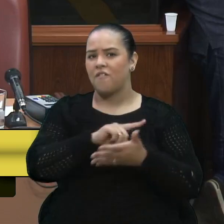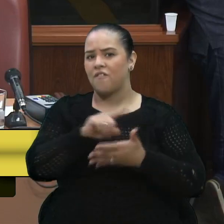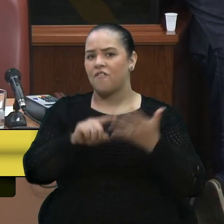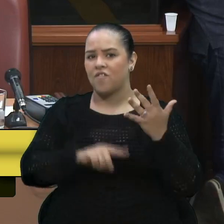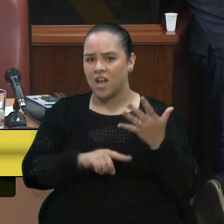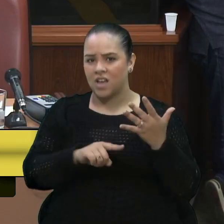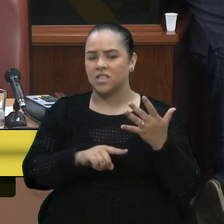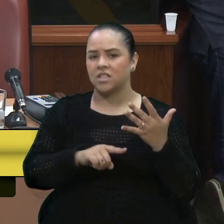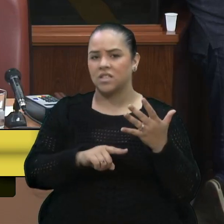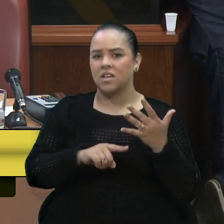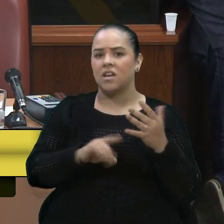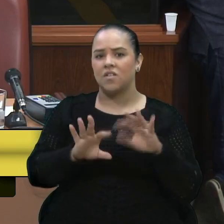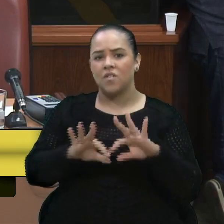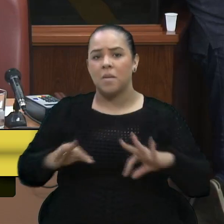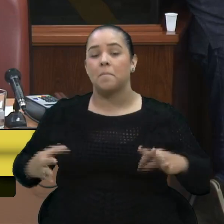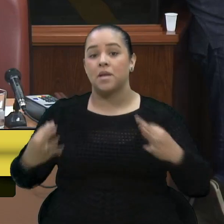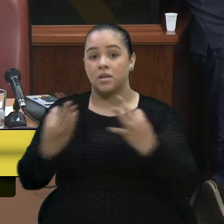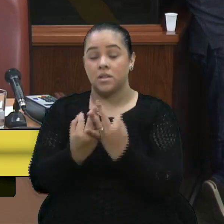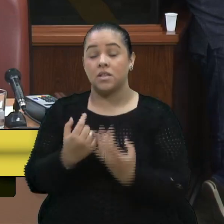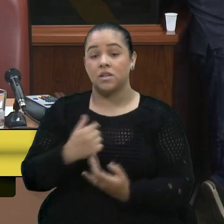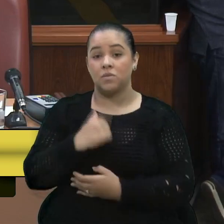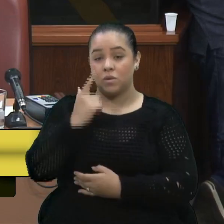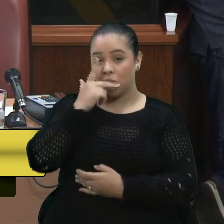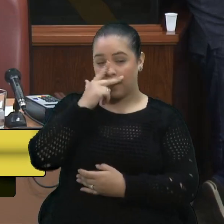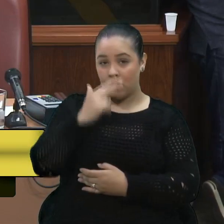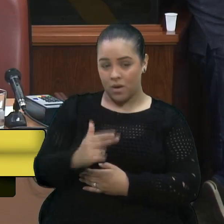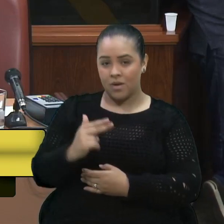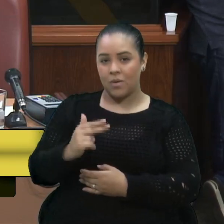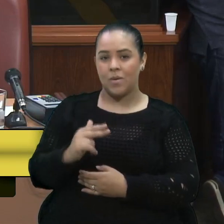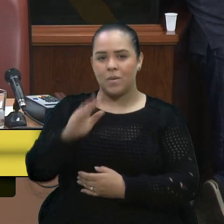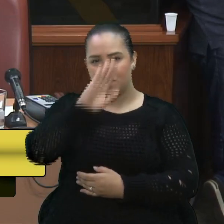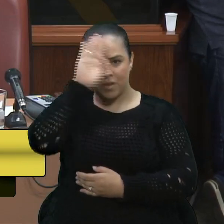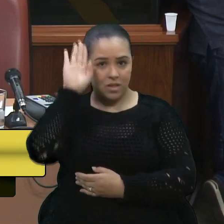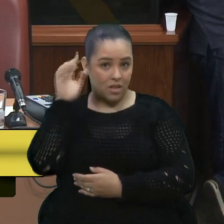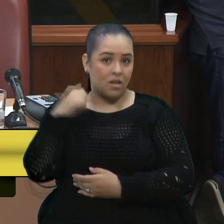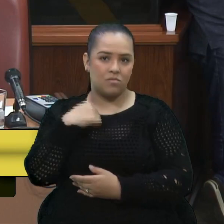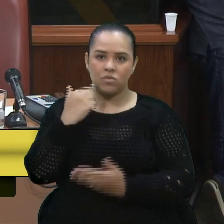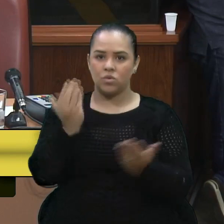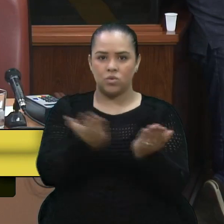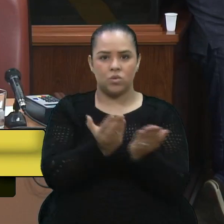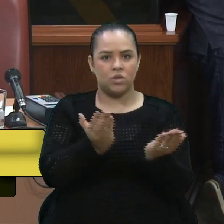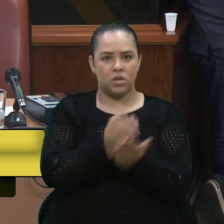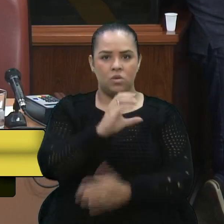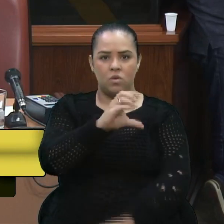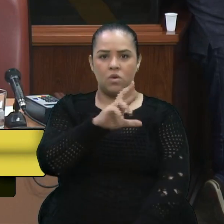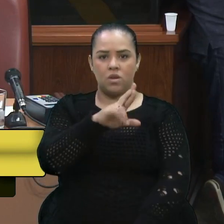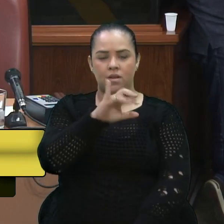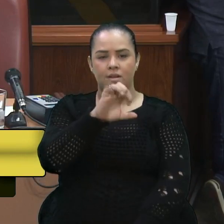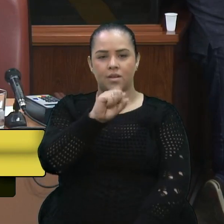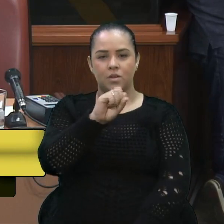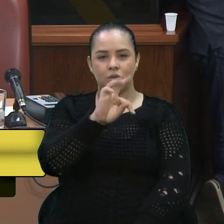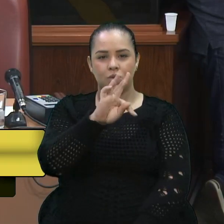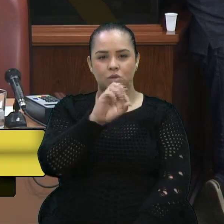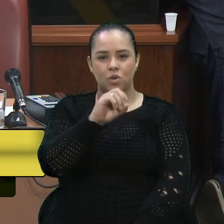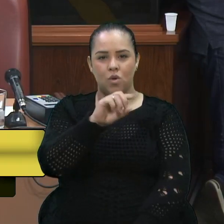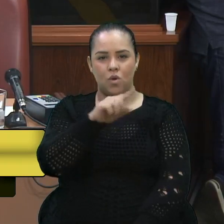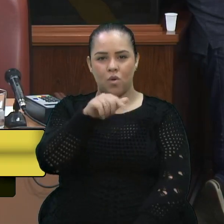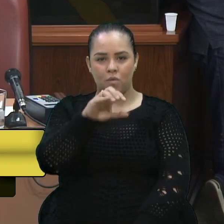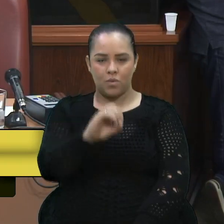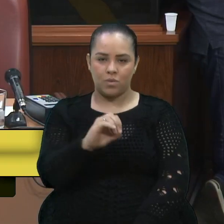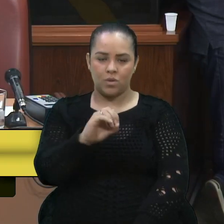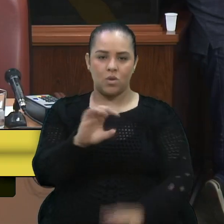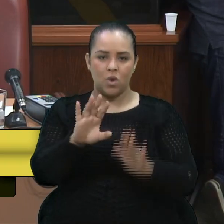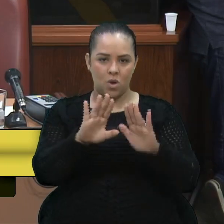vereador Bressan, também vim de escola pública, estudei no Cristóvão de Mendonça e, como bem disse o